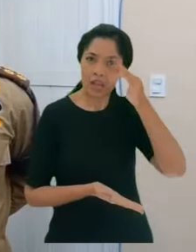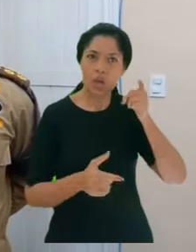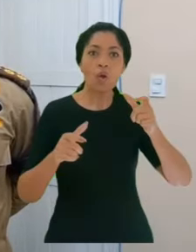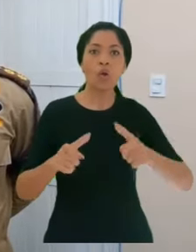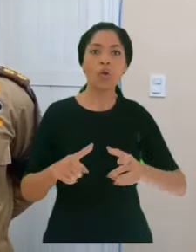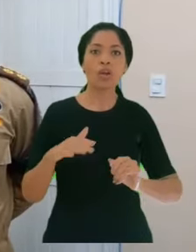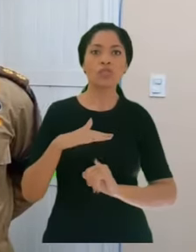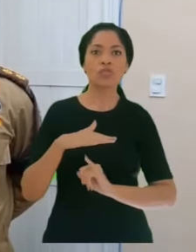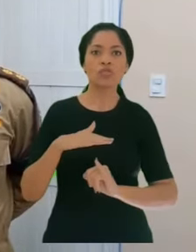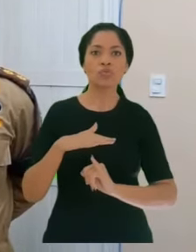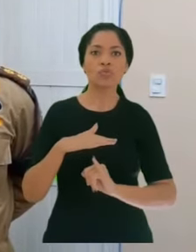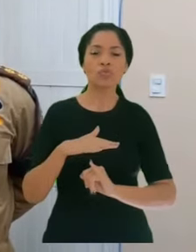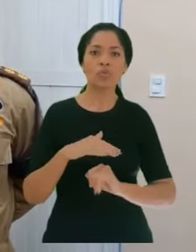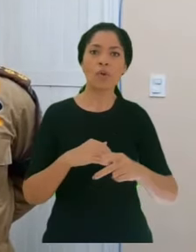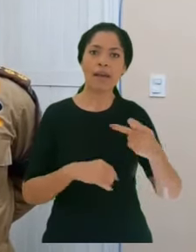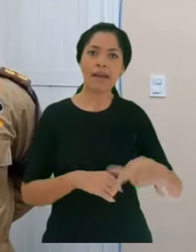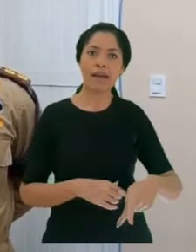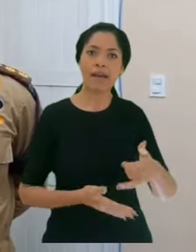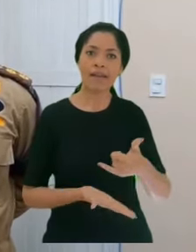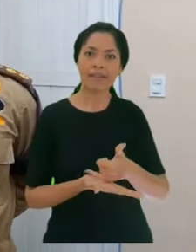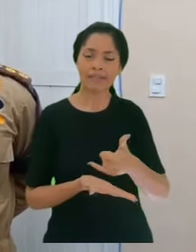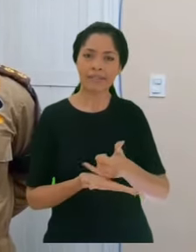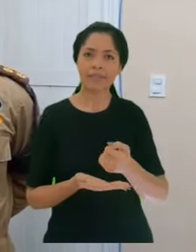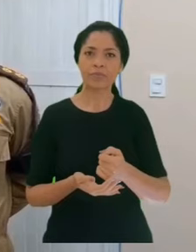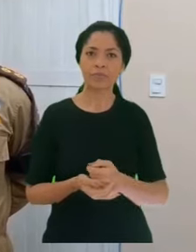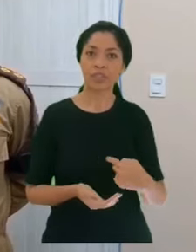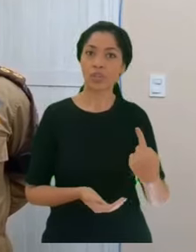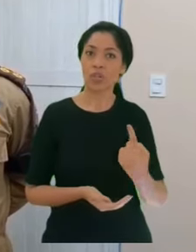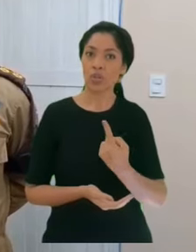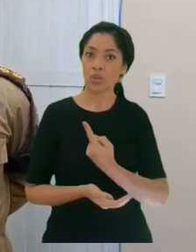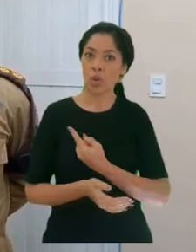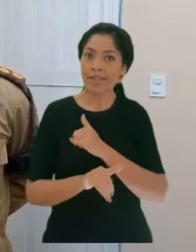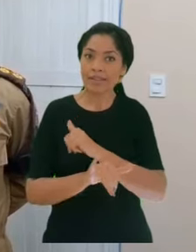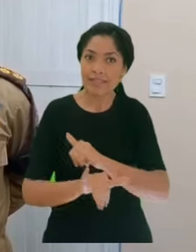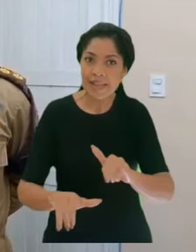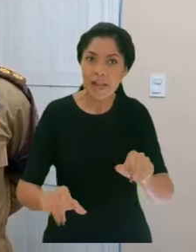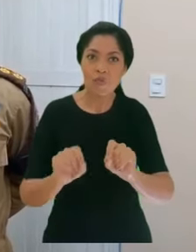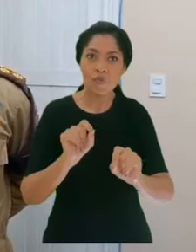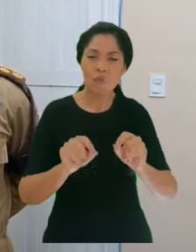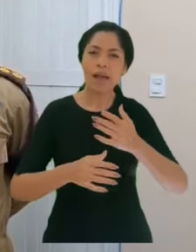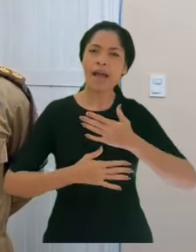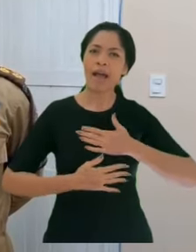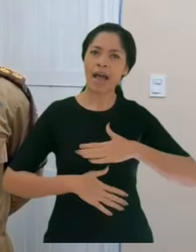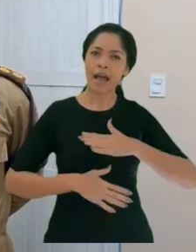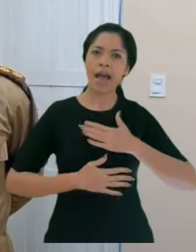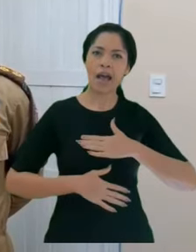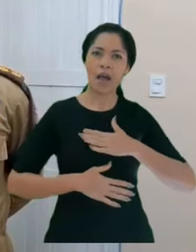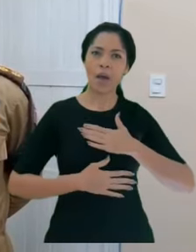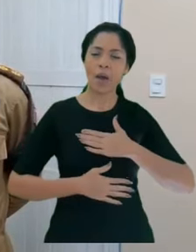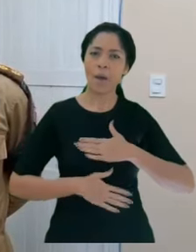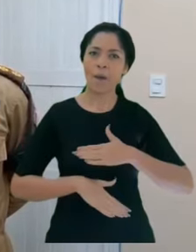uma instituição financeira daqui da cidade de Itabuna. Estamos aqui para tranquilizar os senhores, a população em geral,